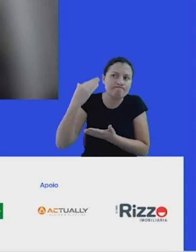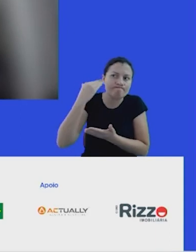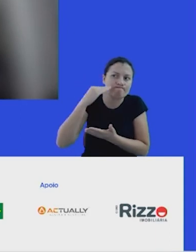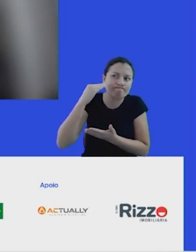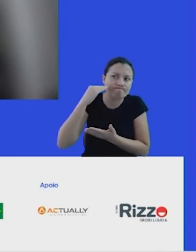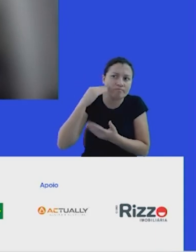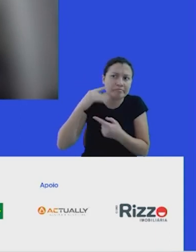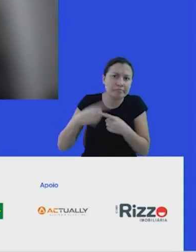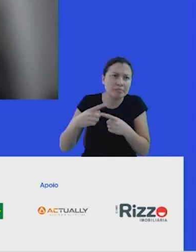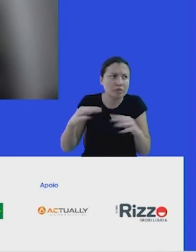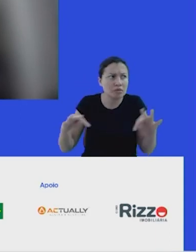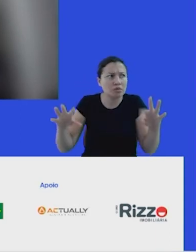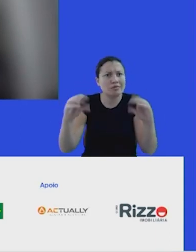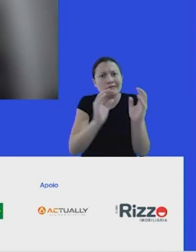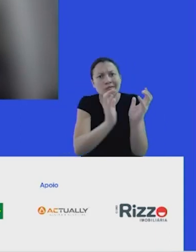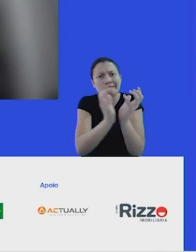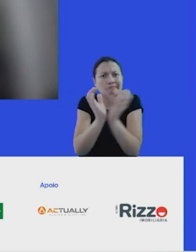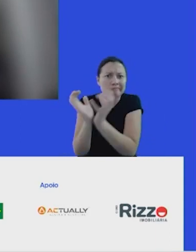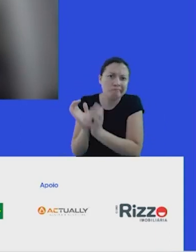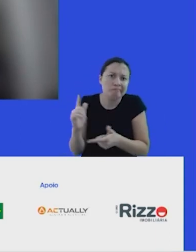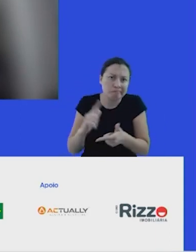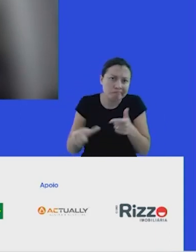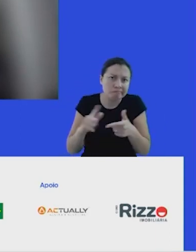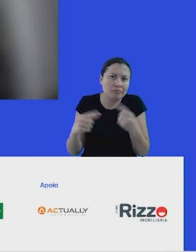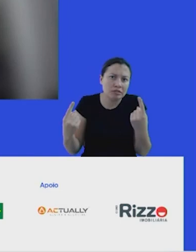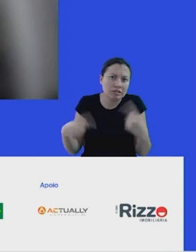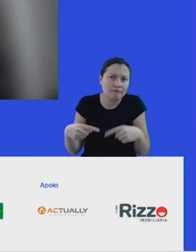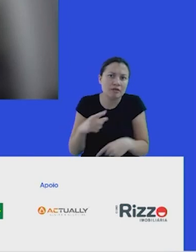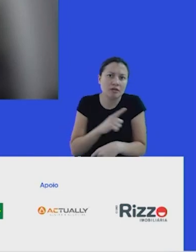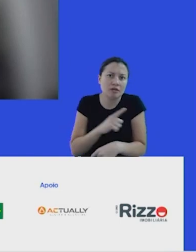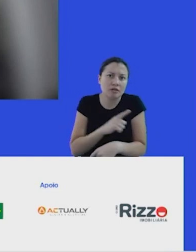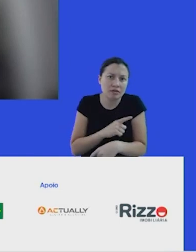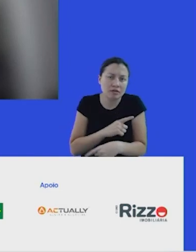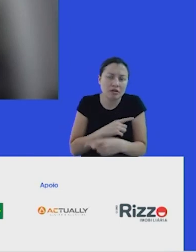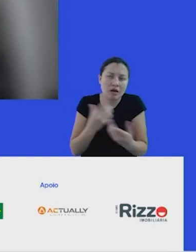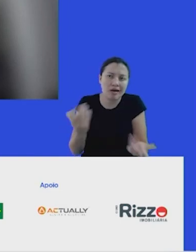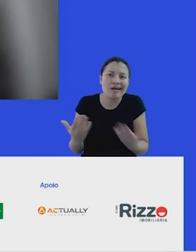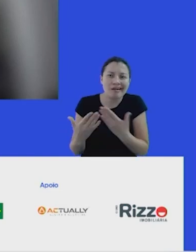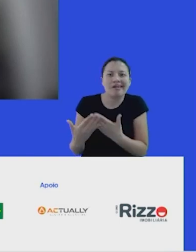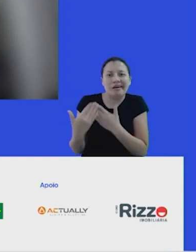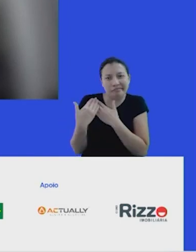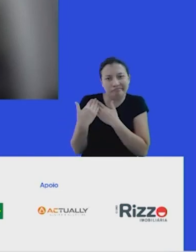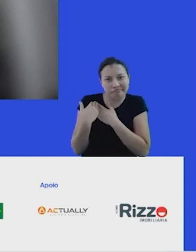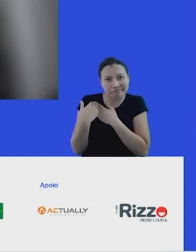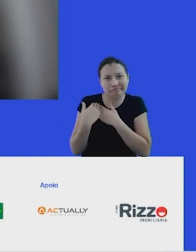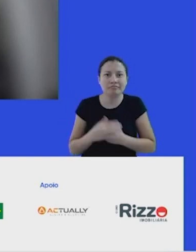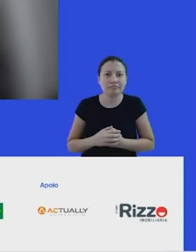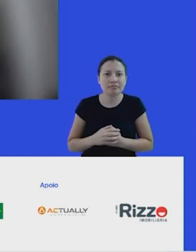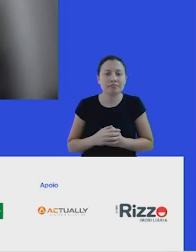têm problemas e desafios, mas na hora que toma consciência, aí você tem responsabilidade para fechar essas brejas. Então,